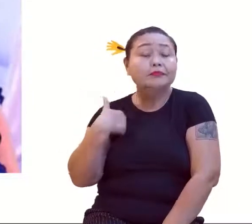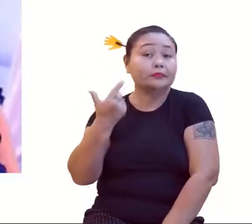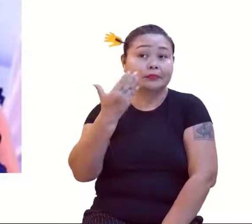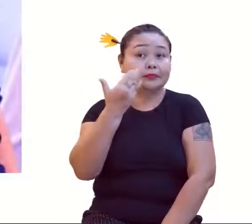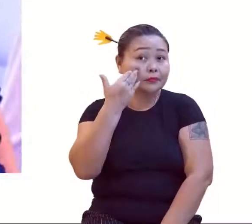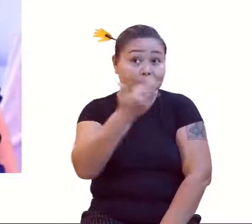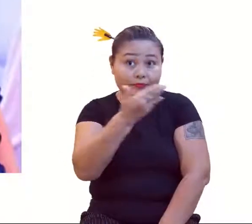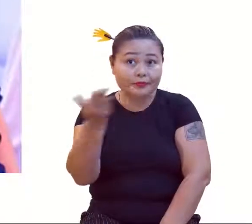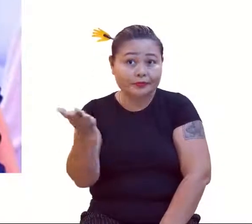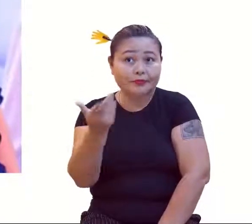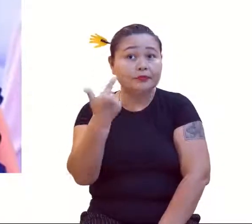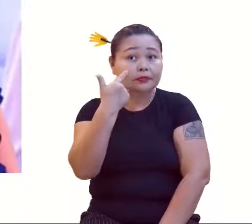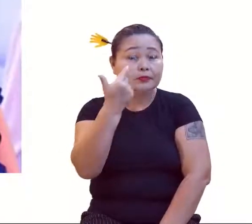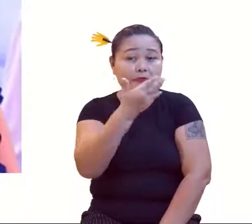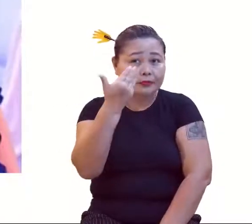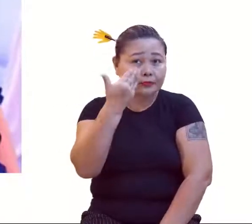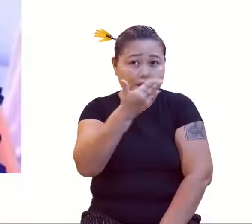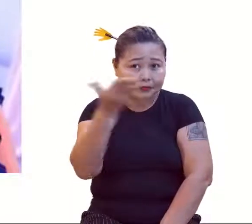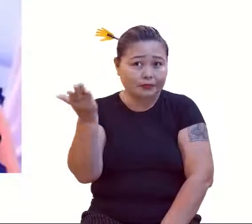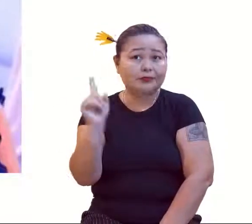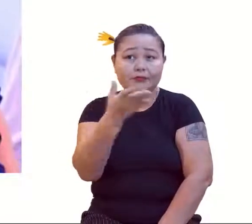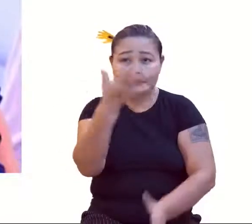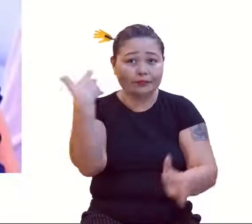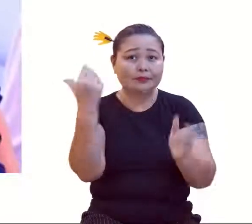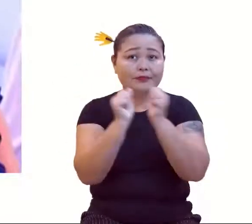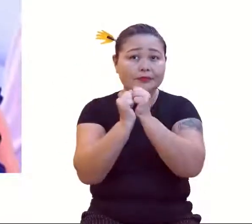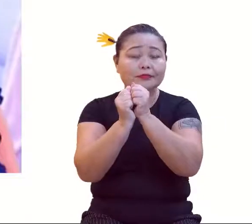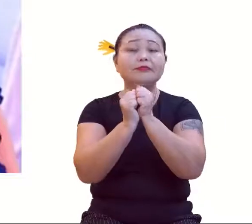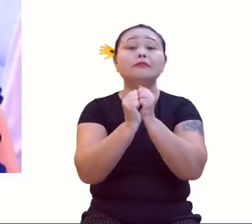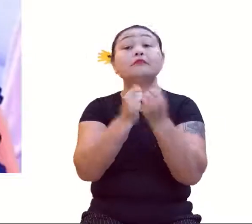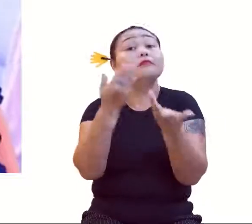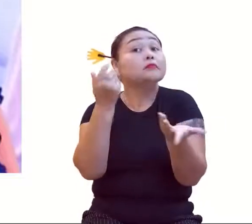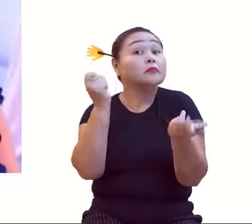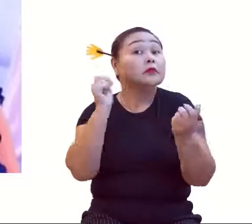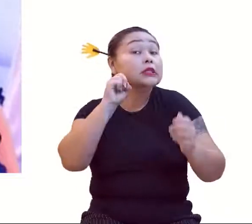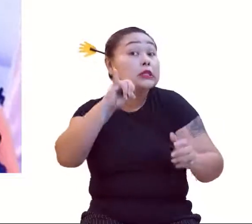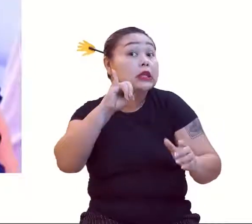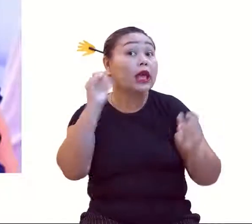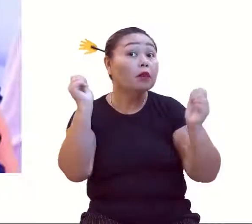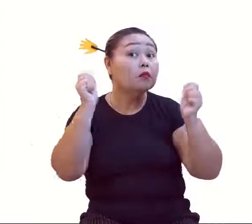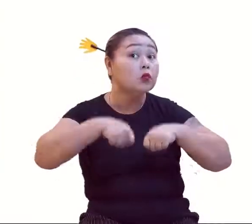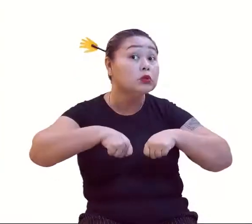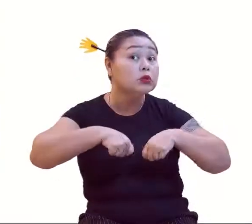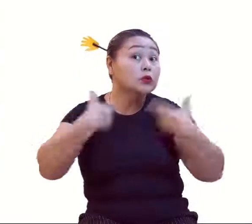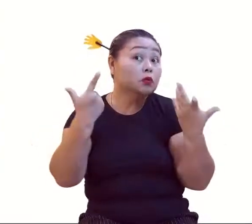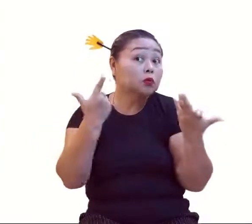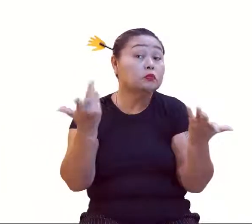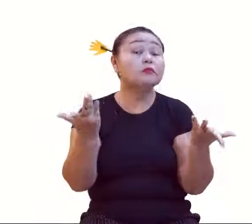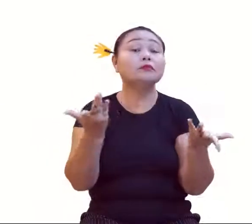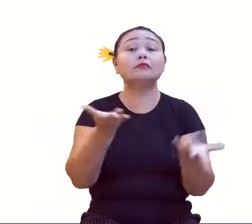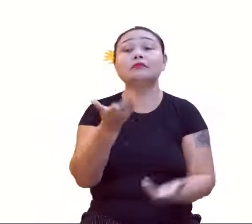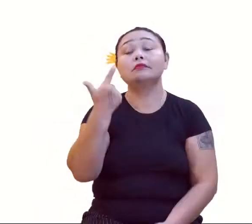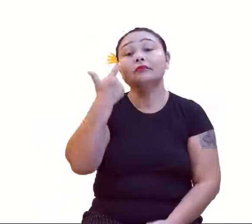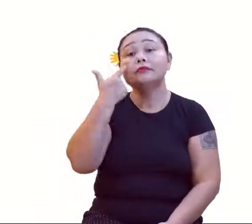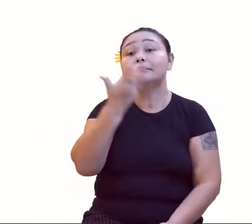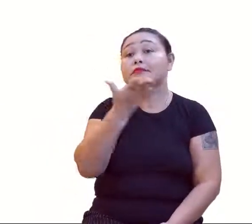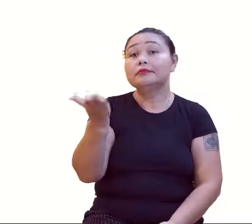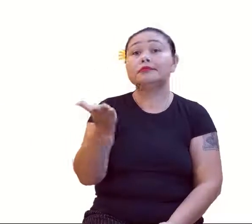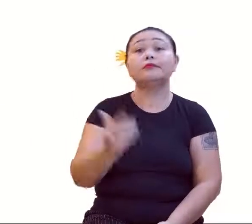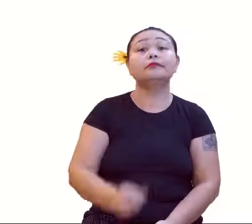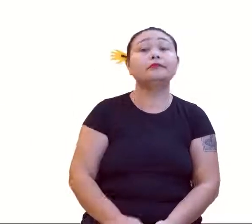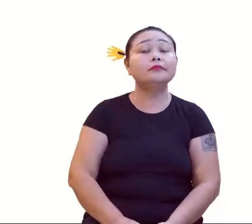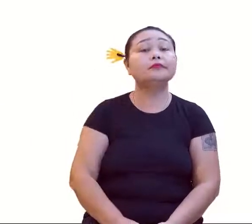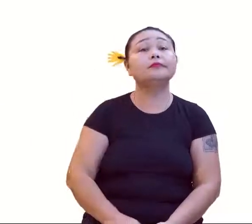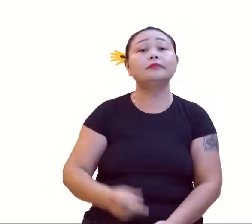Vamos lá, vamos pensar, vamos ver junto? Vamos ver. Então, se é possível ou será que é possível, a gente vai ver agora. Lei de